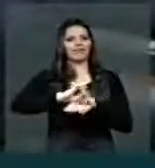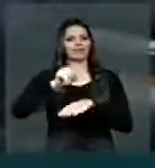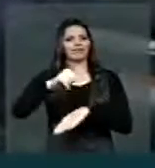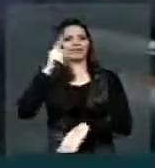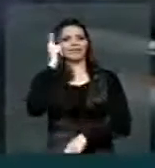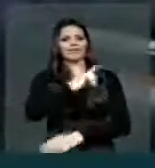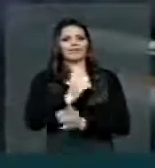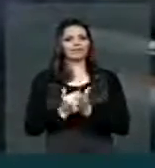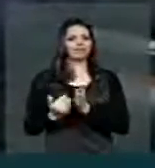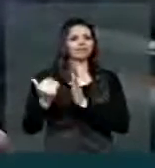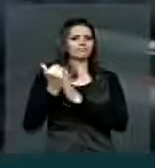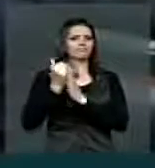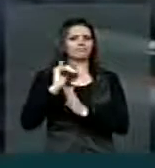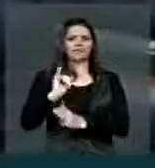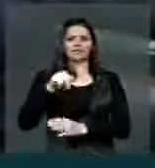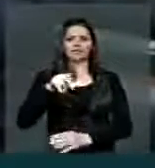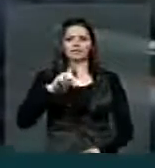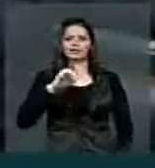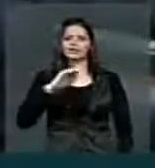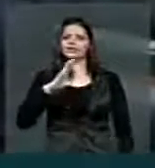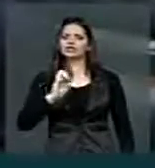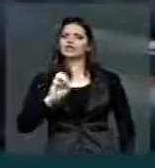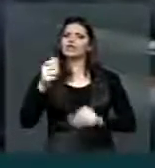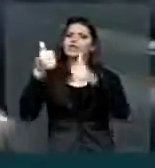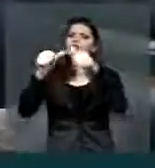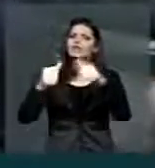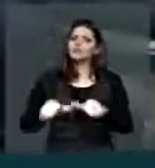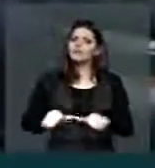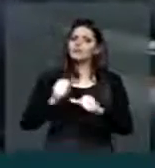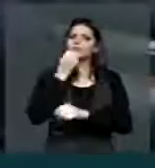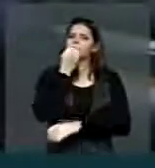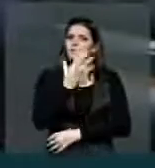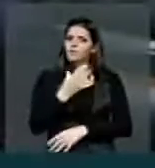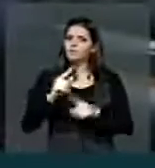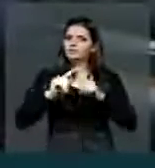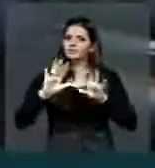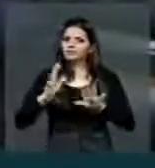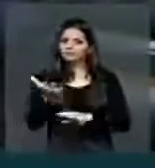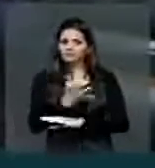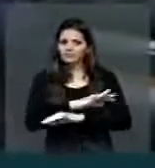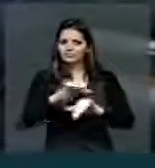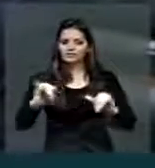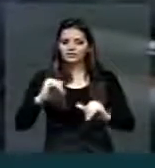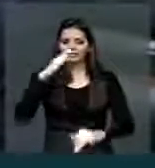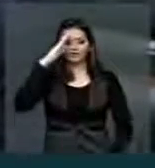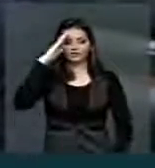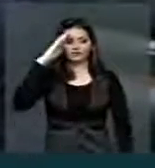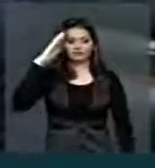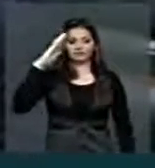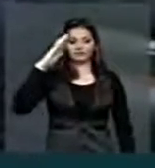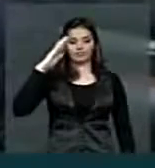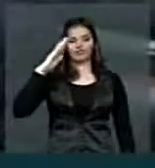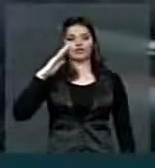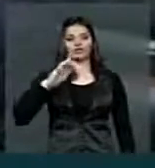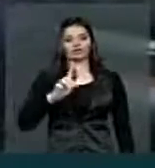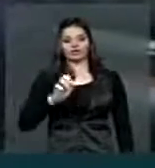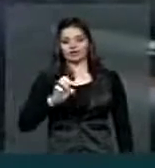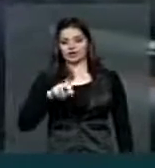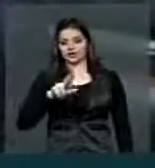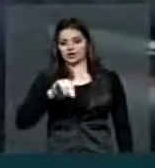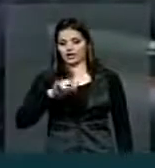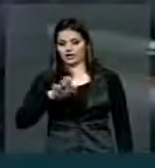o índice muito bom. Mas eu quero dizer que agora o general Fraschi me ligou, dizendo que